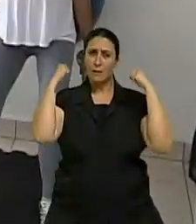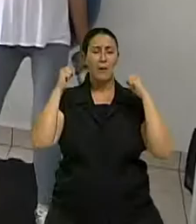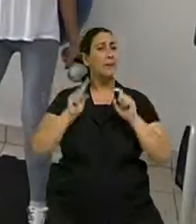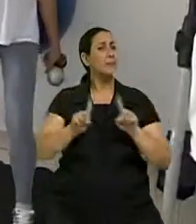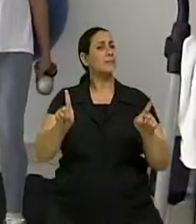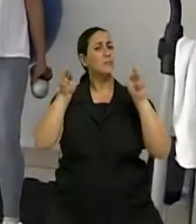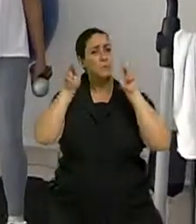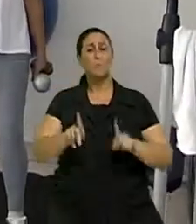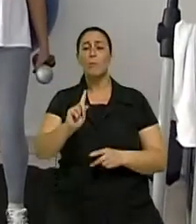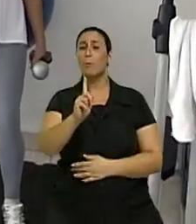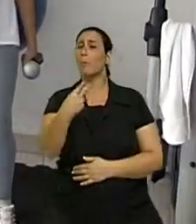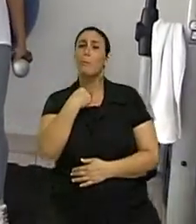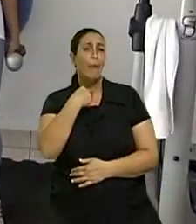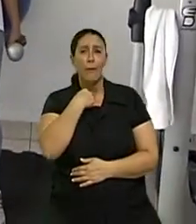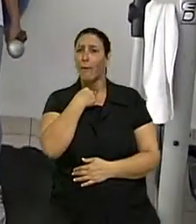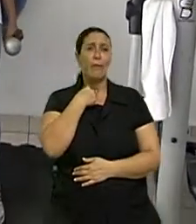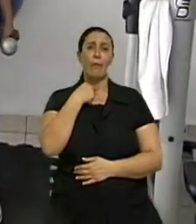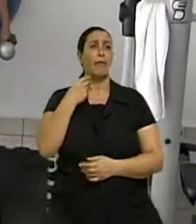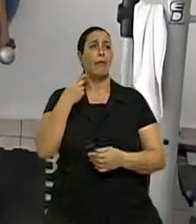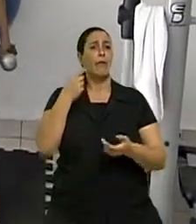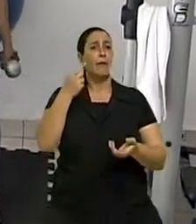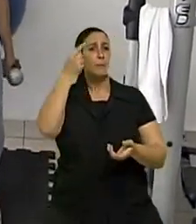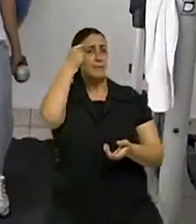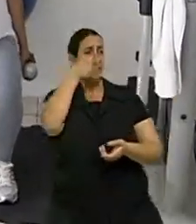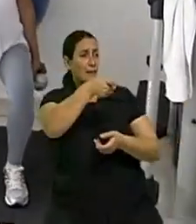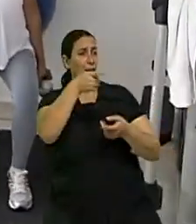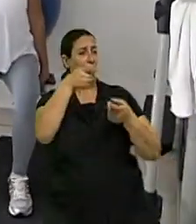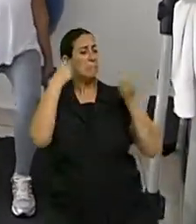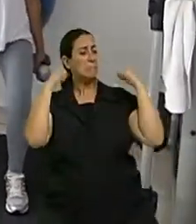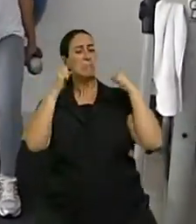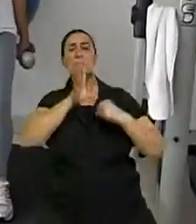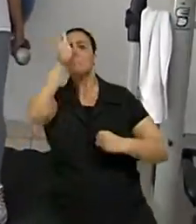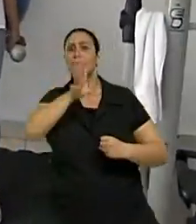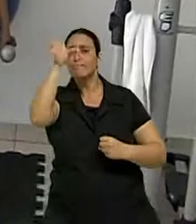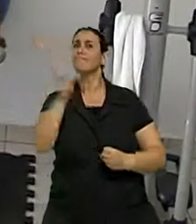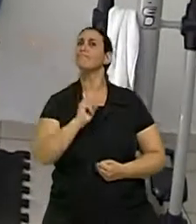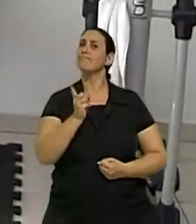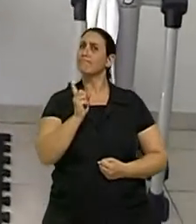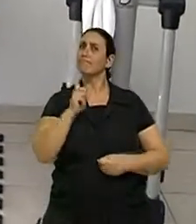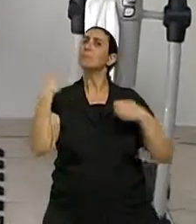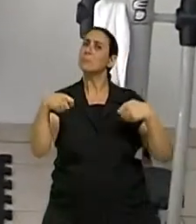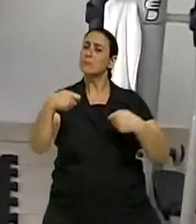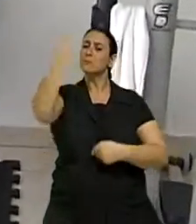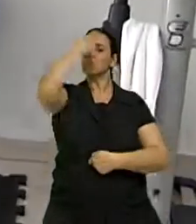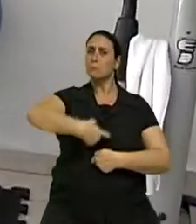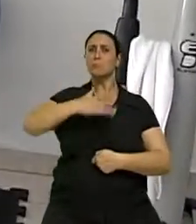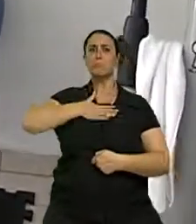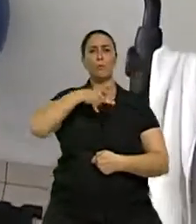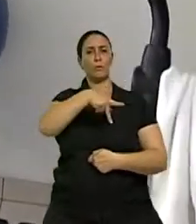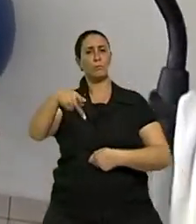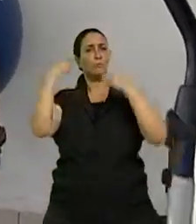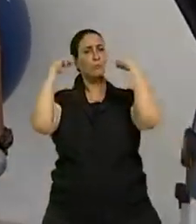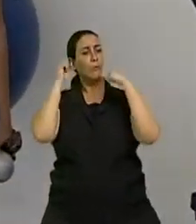podem fazer algum tipo de atividade física sem uma prescrição de um professor de educação física.